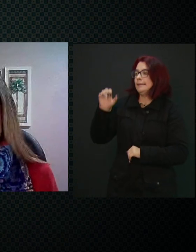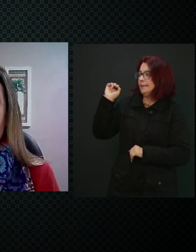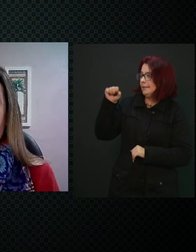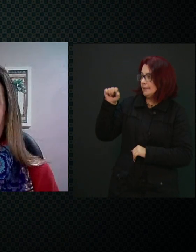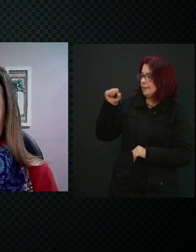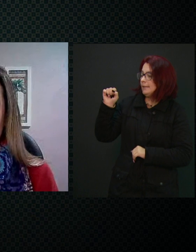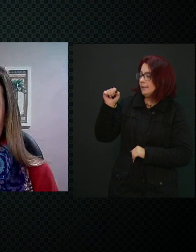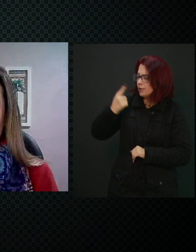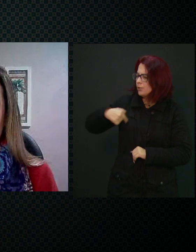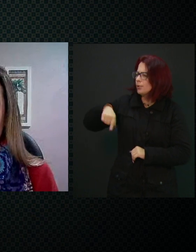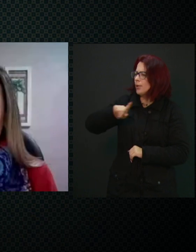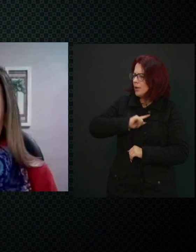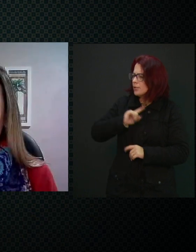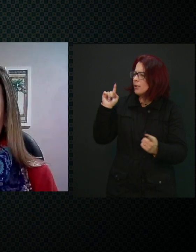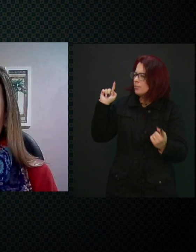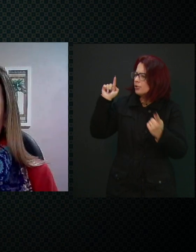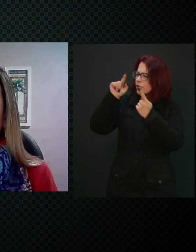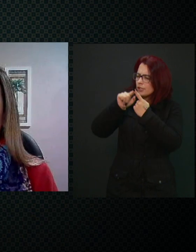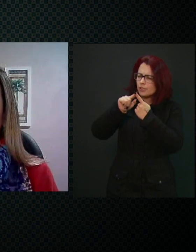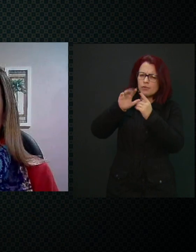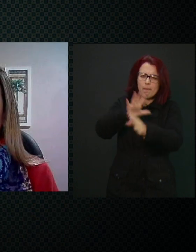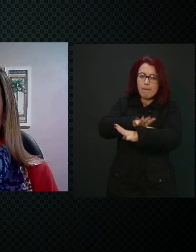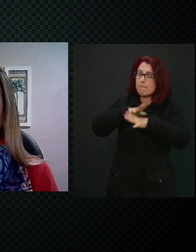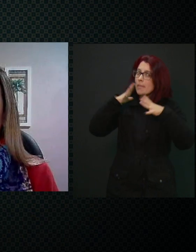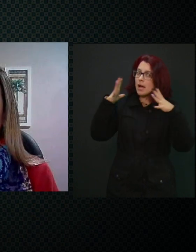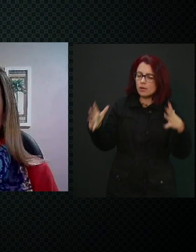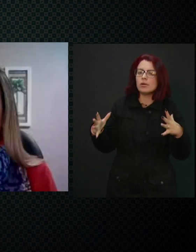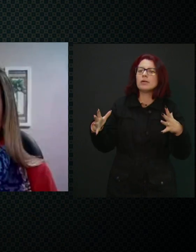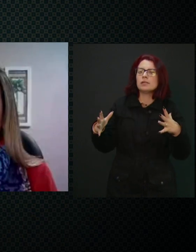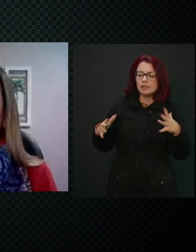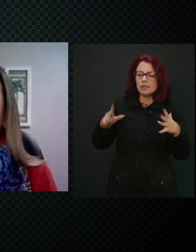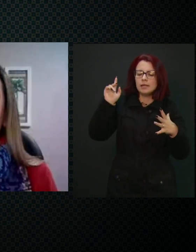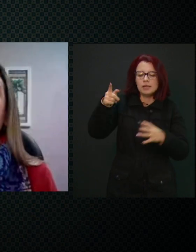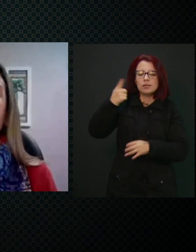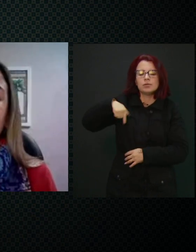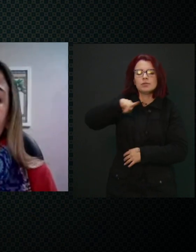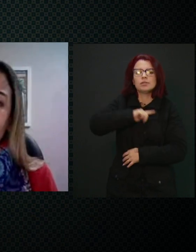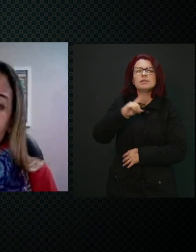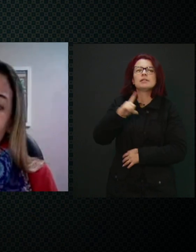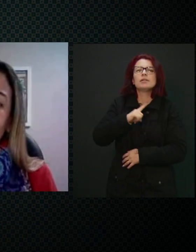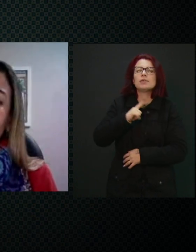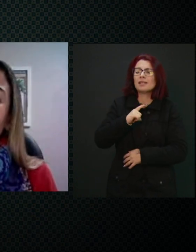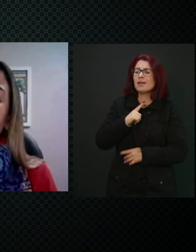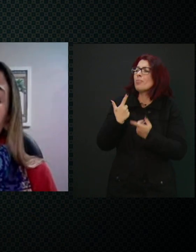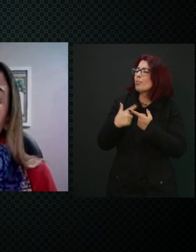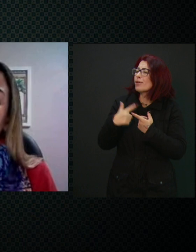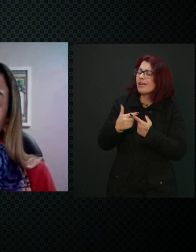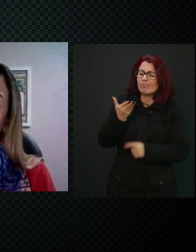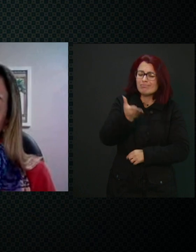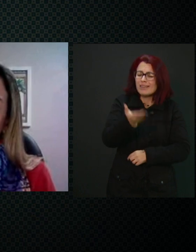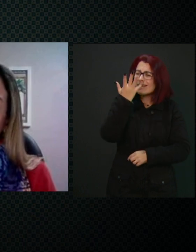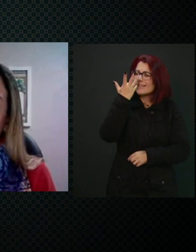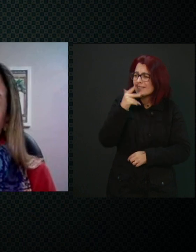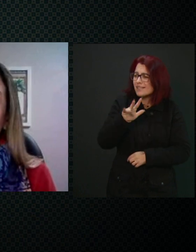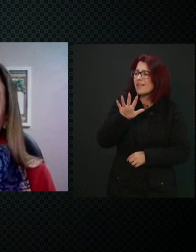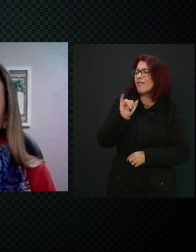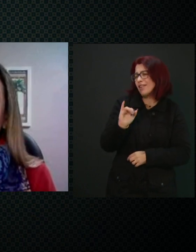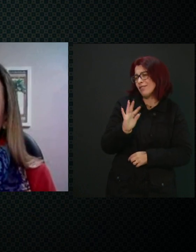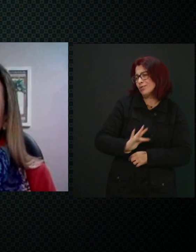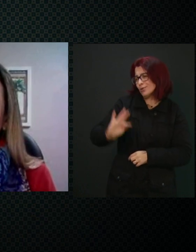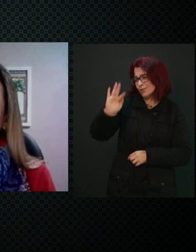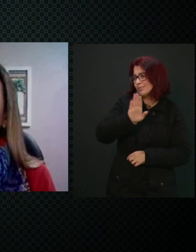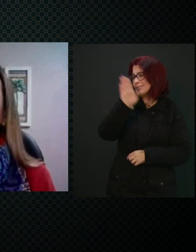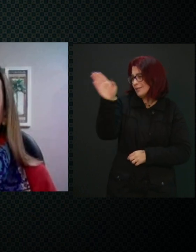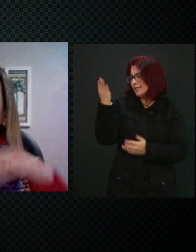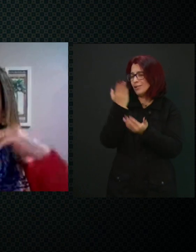objetivo, né, é maior, né, a gente ter, porque essa criança, ela vai chegar uma hora que vai pra escola também,